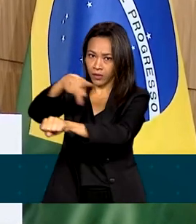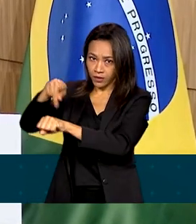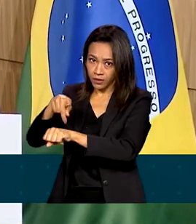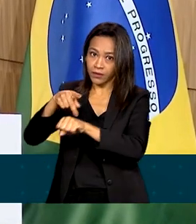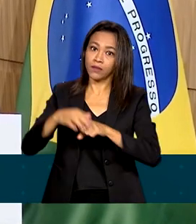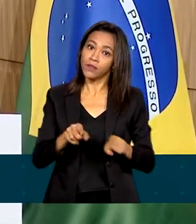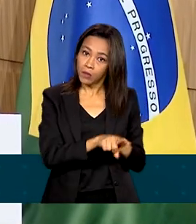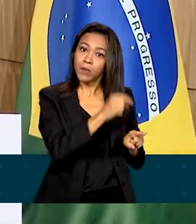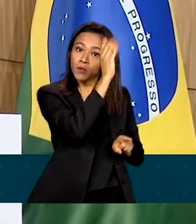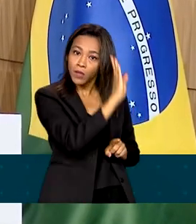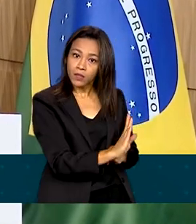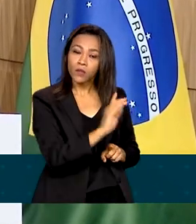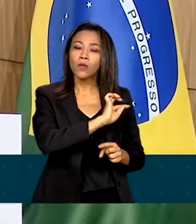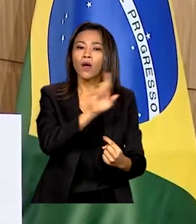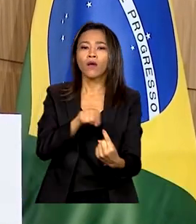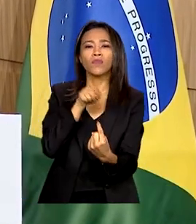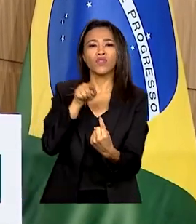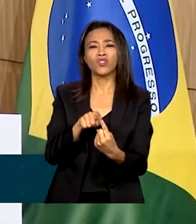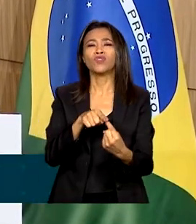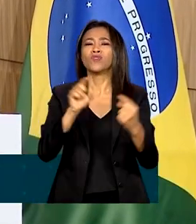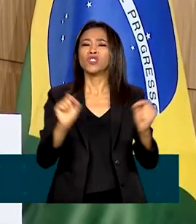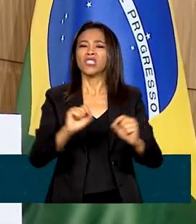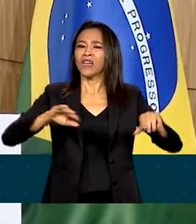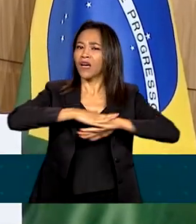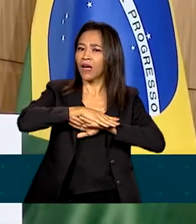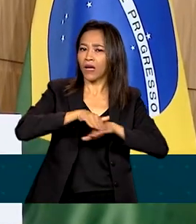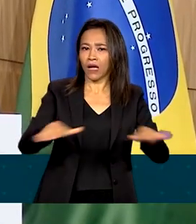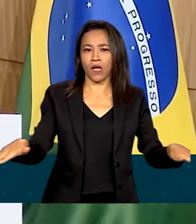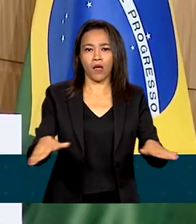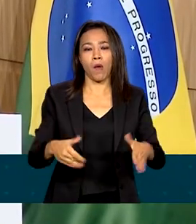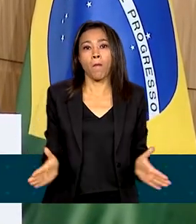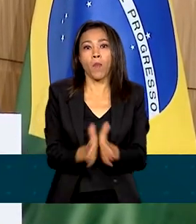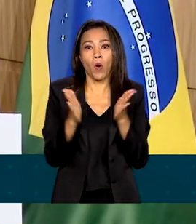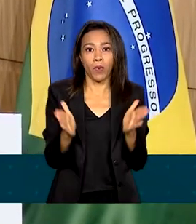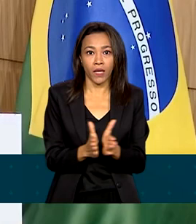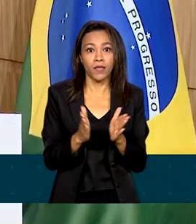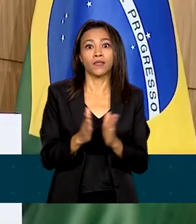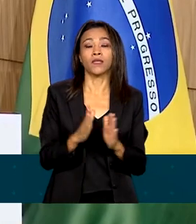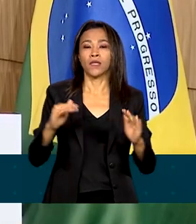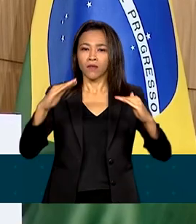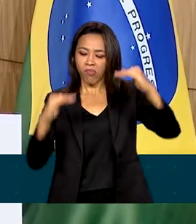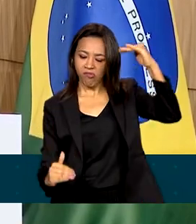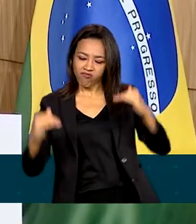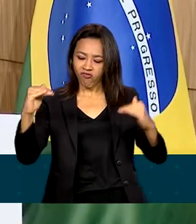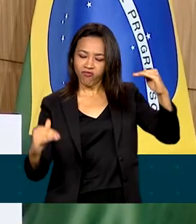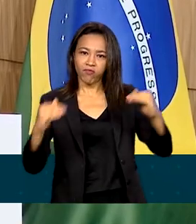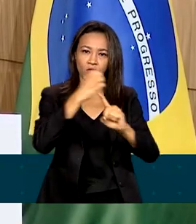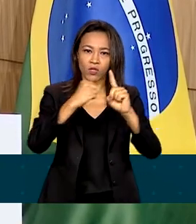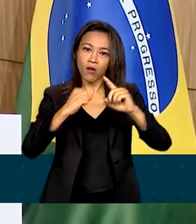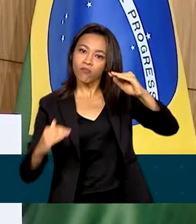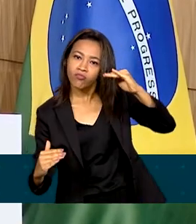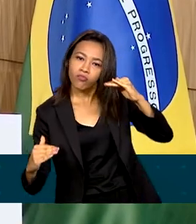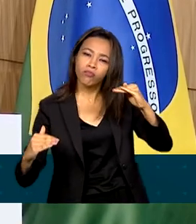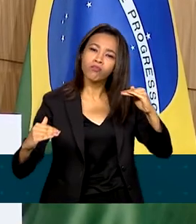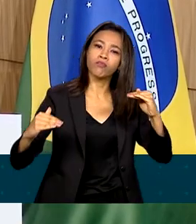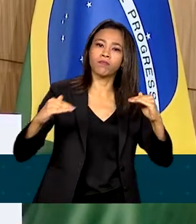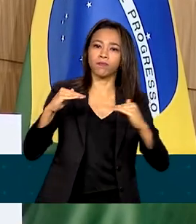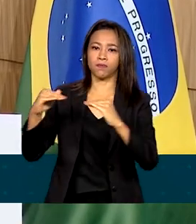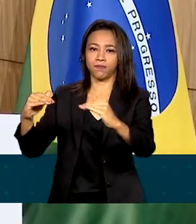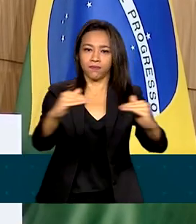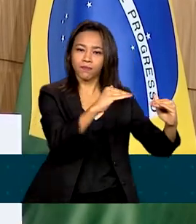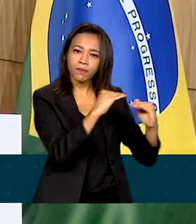no objetivo de combater a pobreza, superar as desigualdades e promover um desenvolvimento compartilhado,